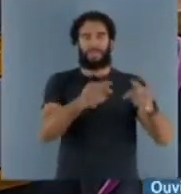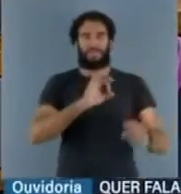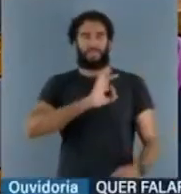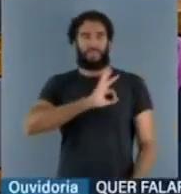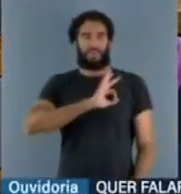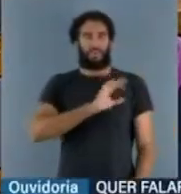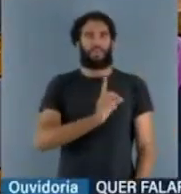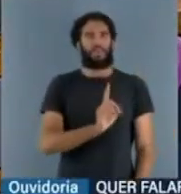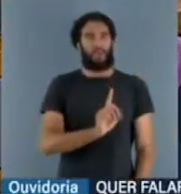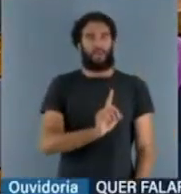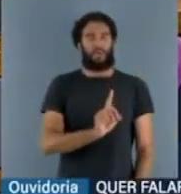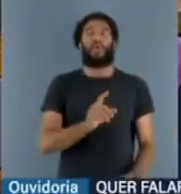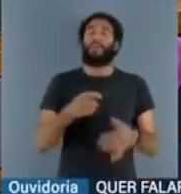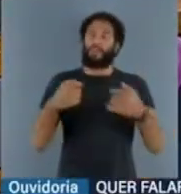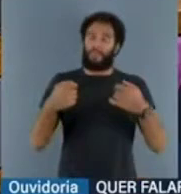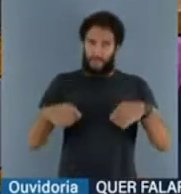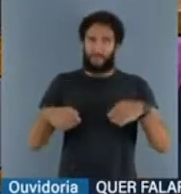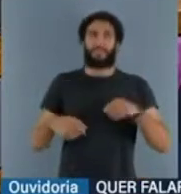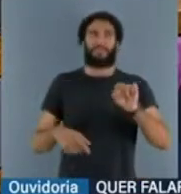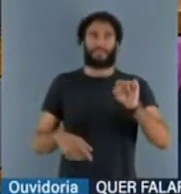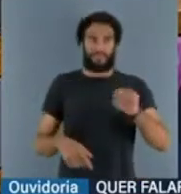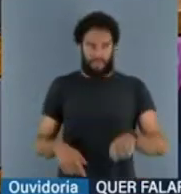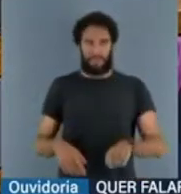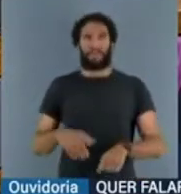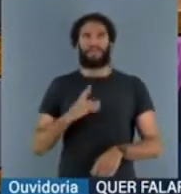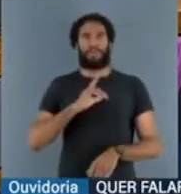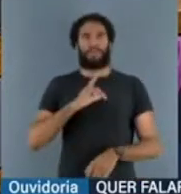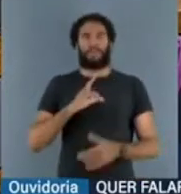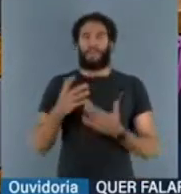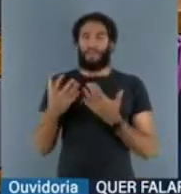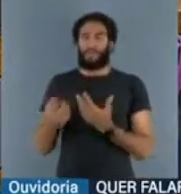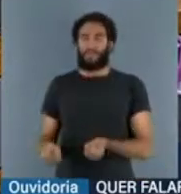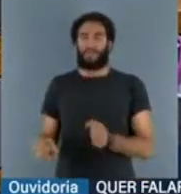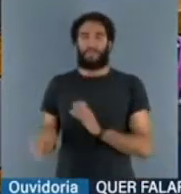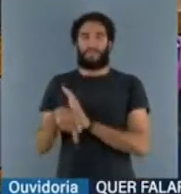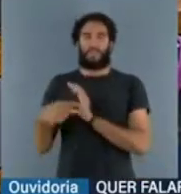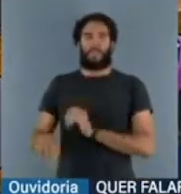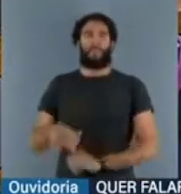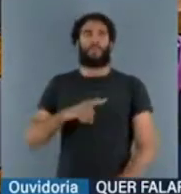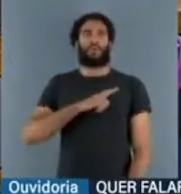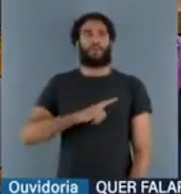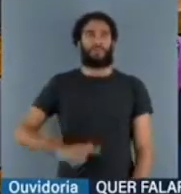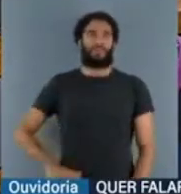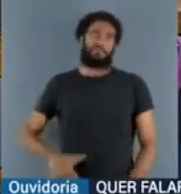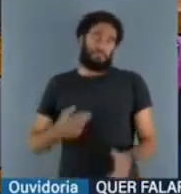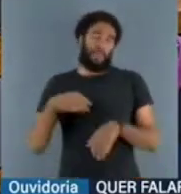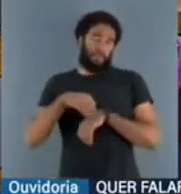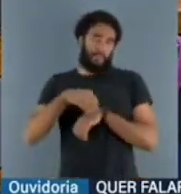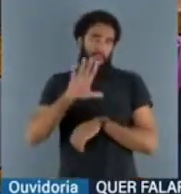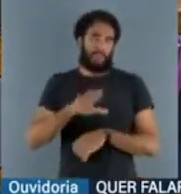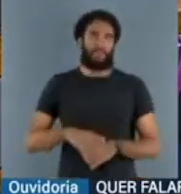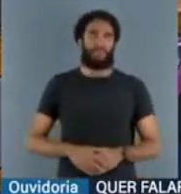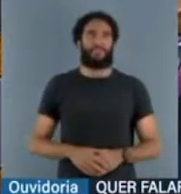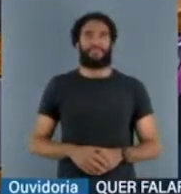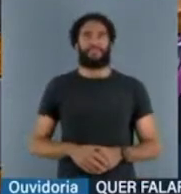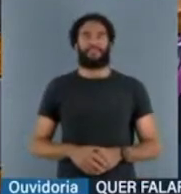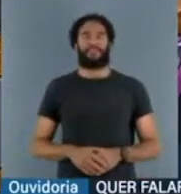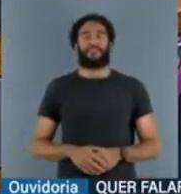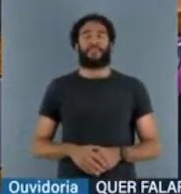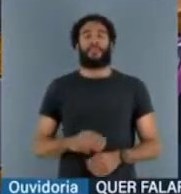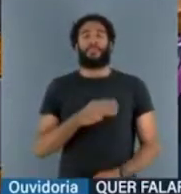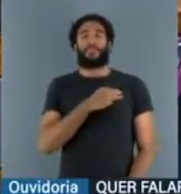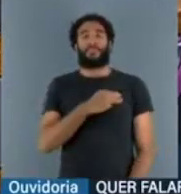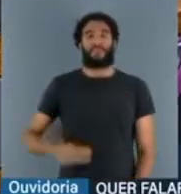ostensivo. E precisa, sim, da anuência do governador. É bom dizer isto. O ministro Flávio Dino, no dia 6,